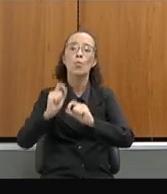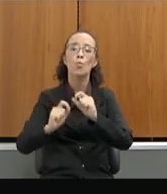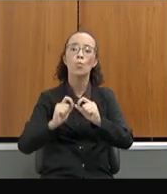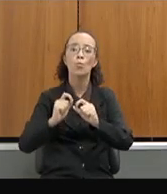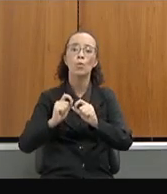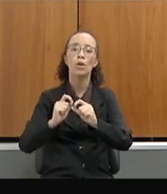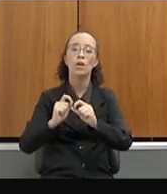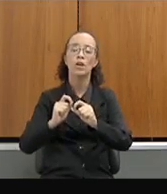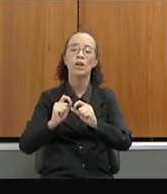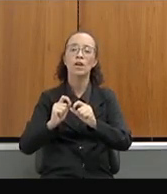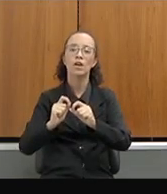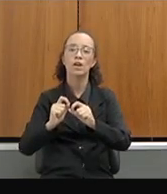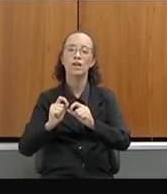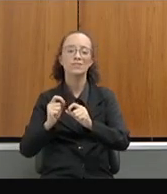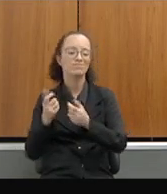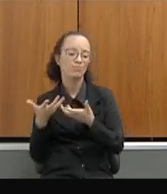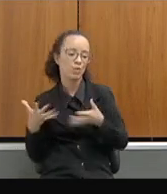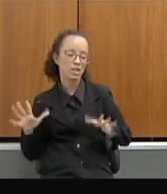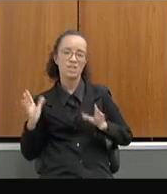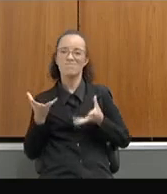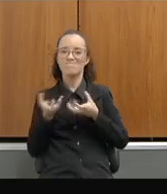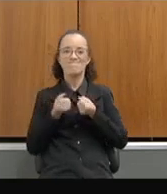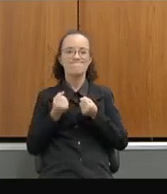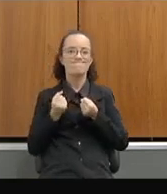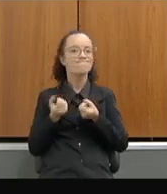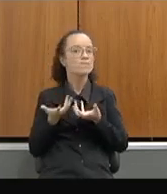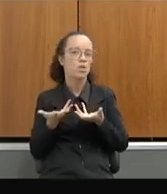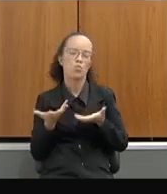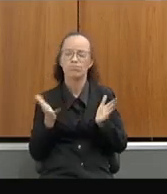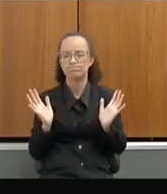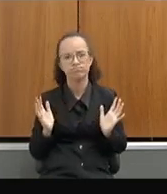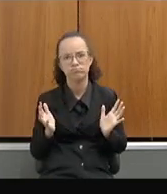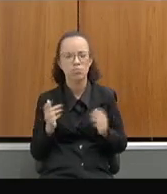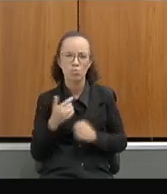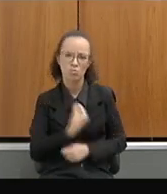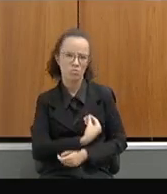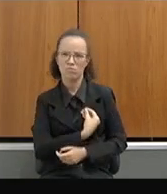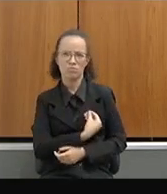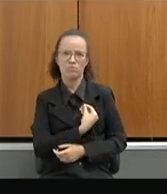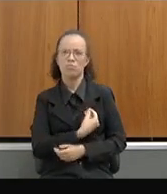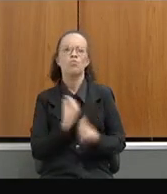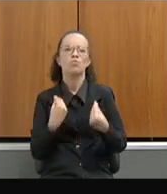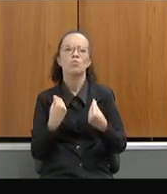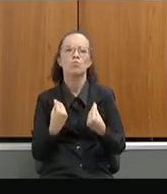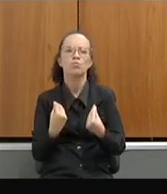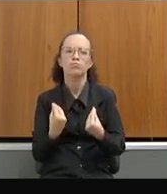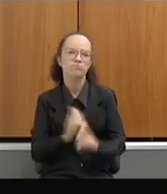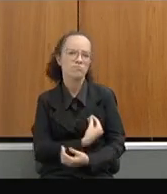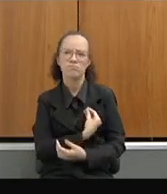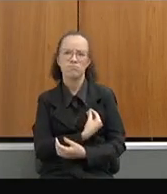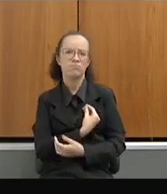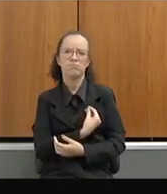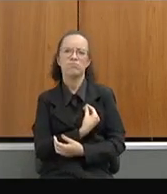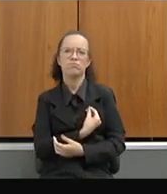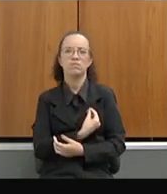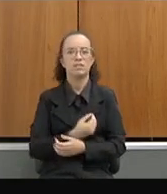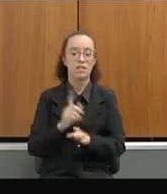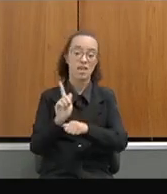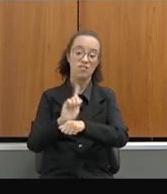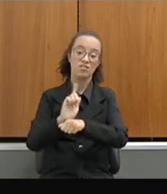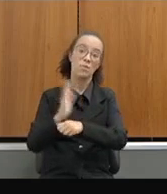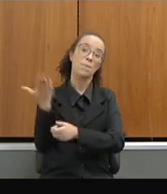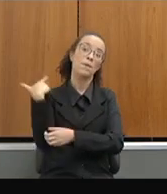escola que ele não queria. Não tem isso. Isso é, não existe, isso é da gestão passada.